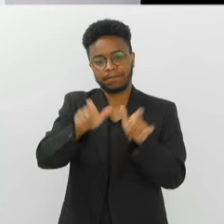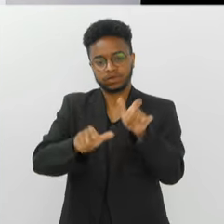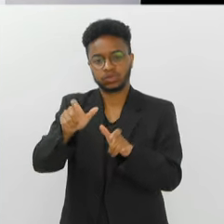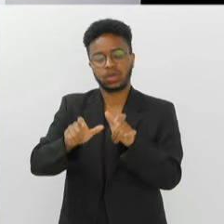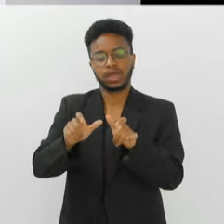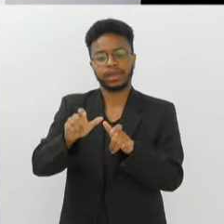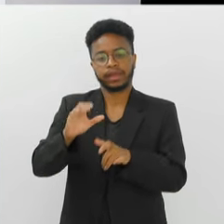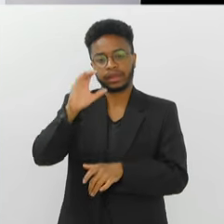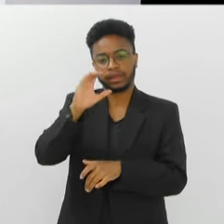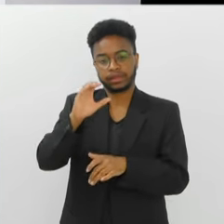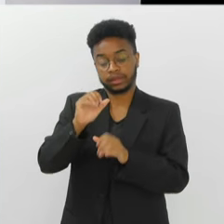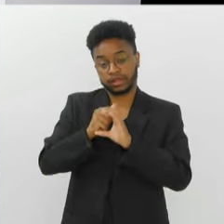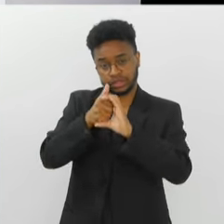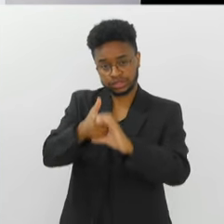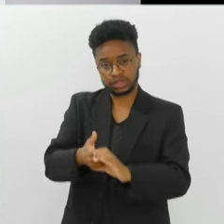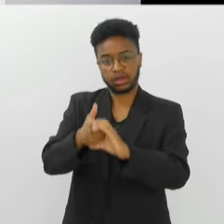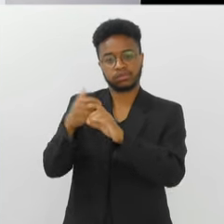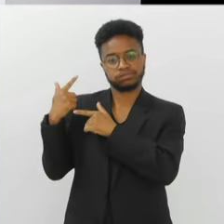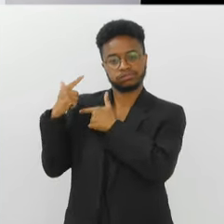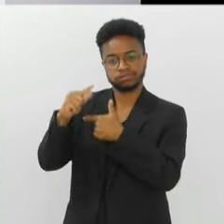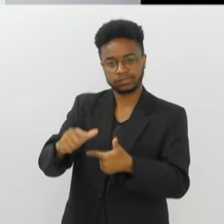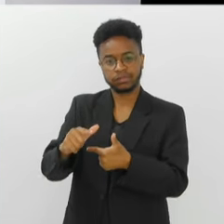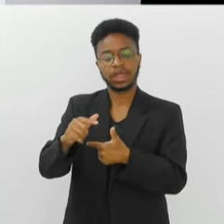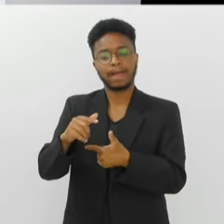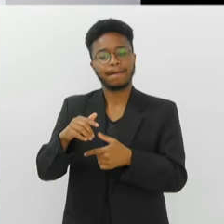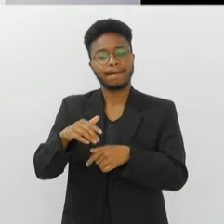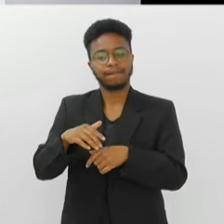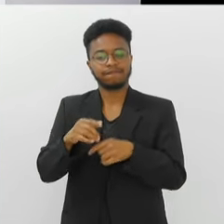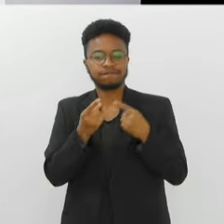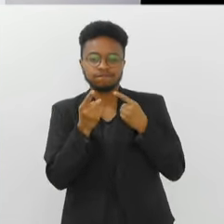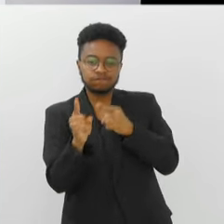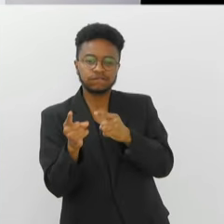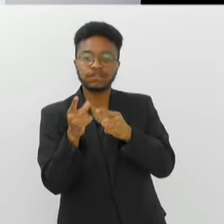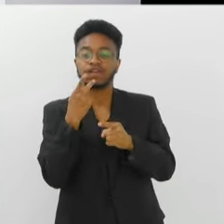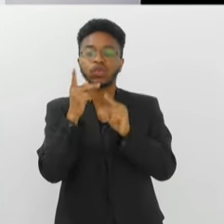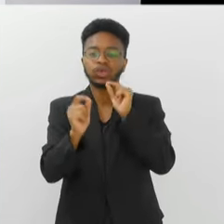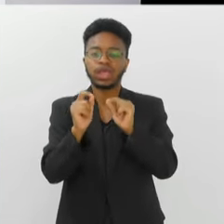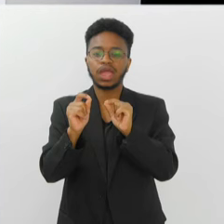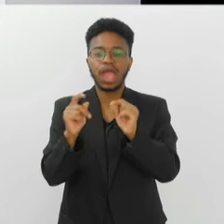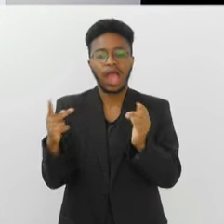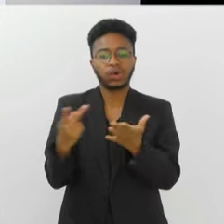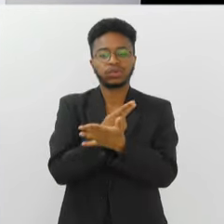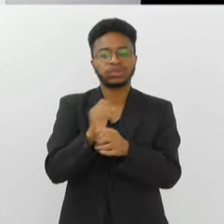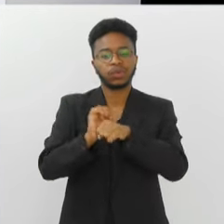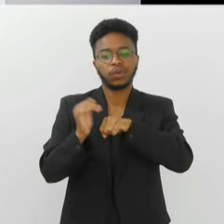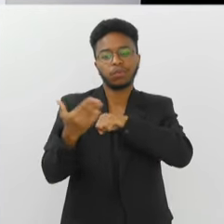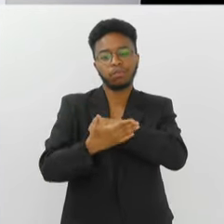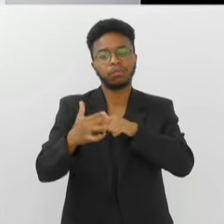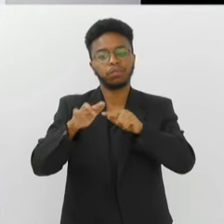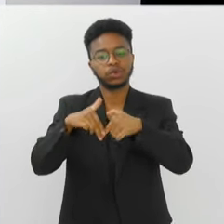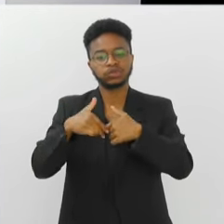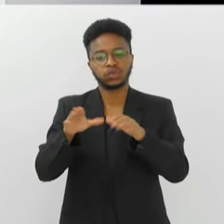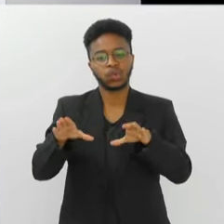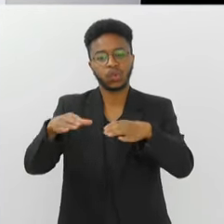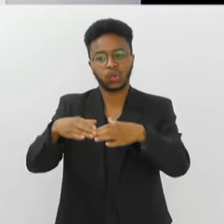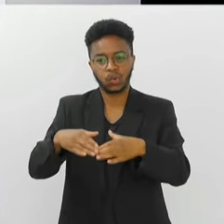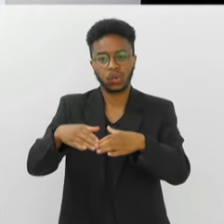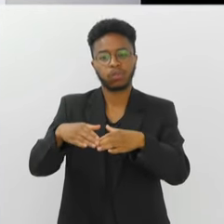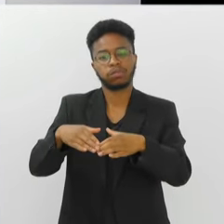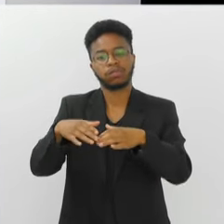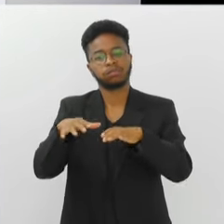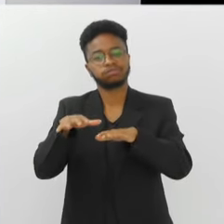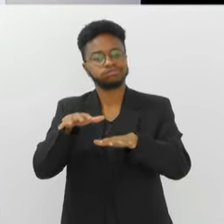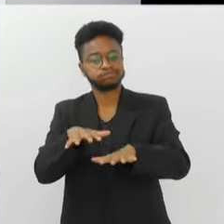cristãos ortodoxos mais rebelados acreditam a pandemia, né? A essa comissão de frente,